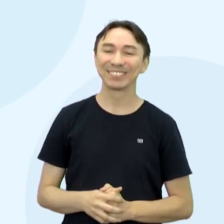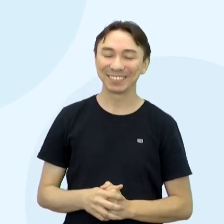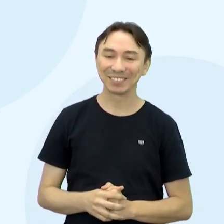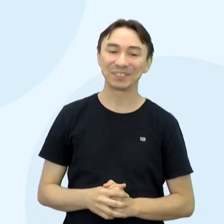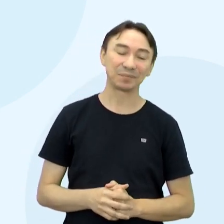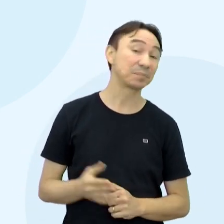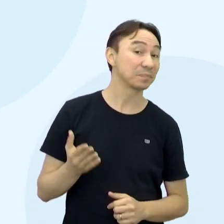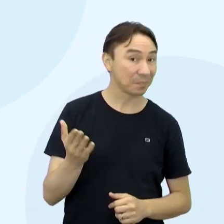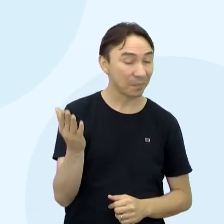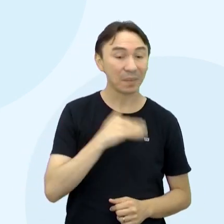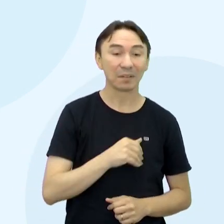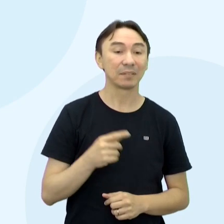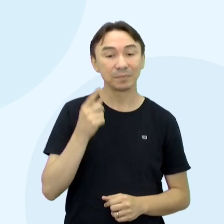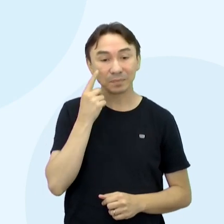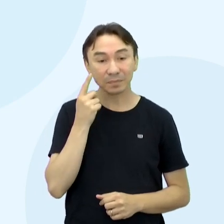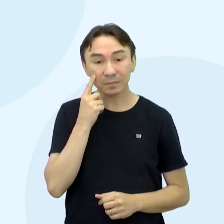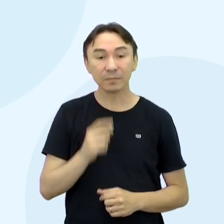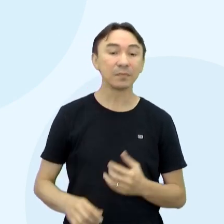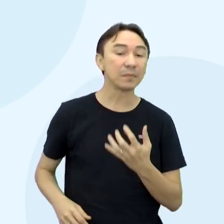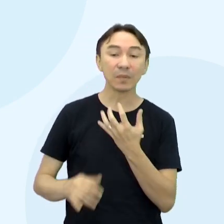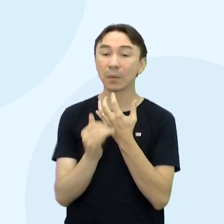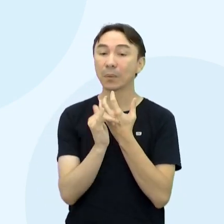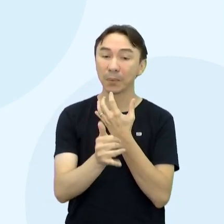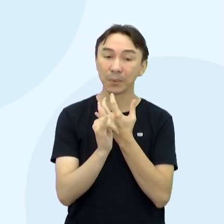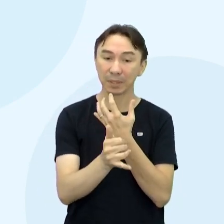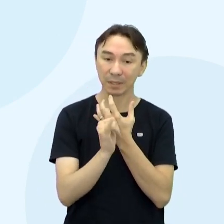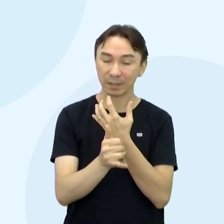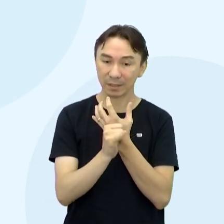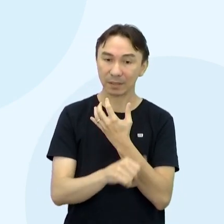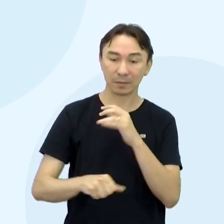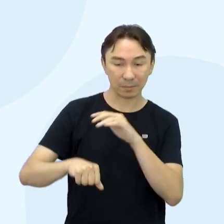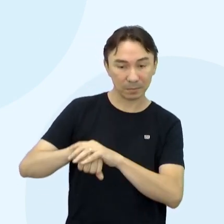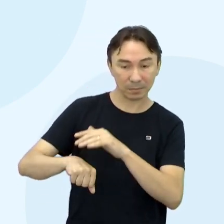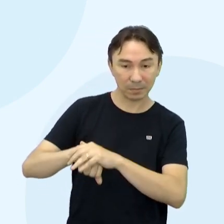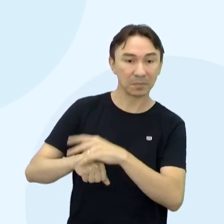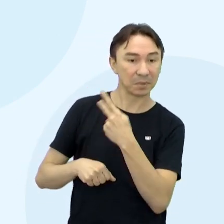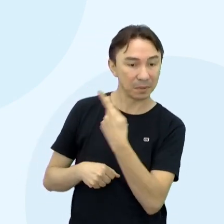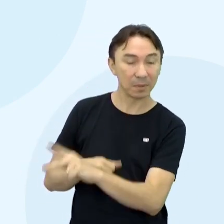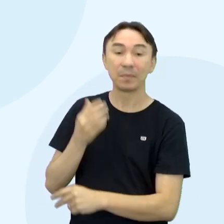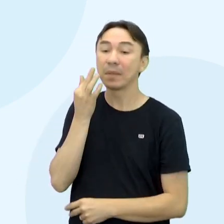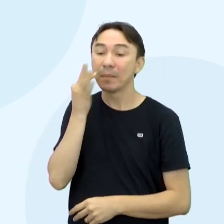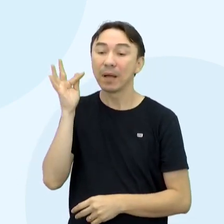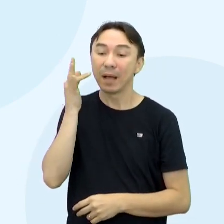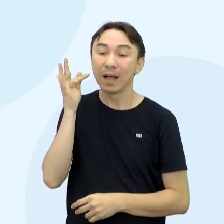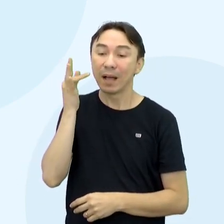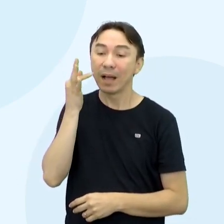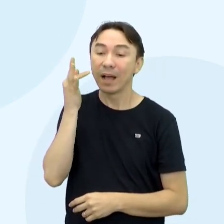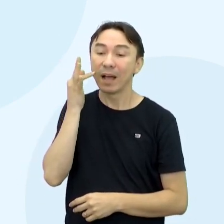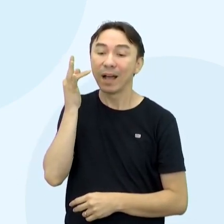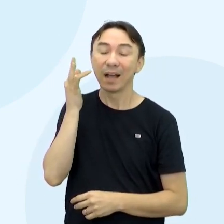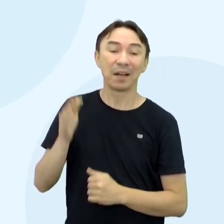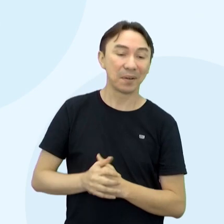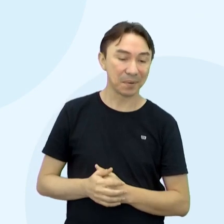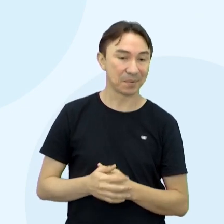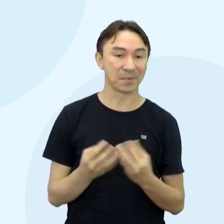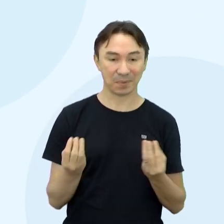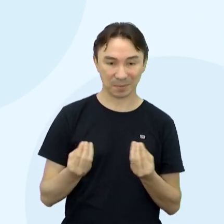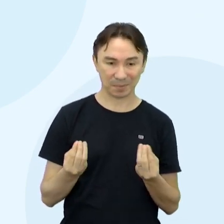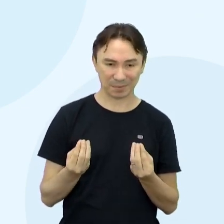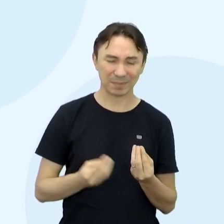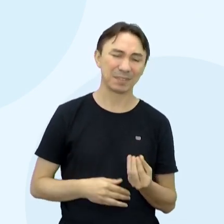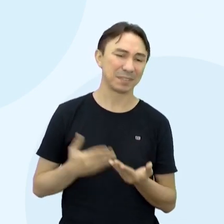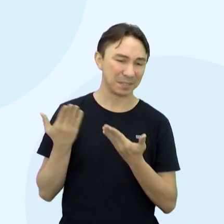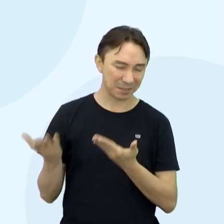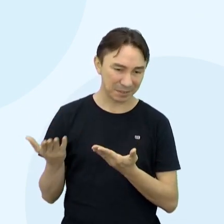lá, Mauro Crônica escrita pelo professor Mauro Farias Do Centro de Mídias hein? E aí o professor ele